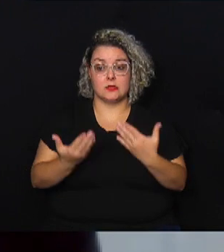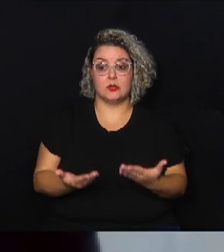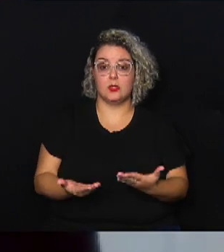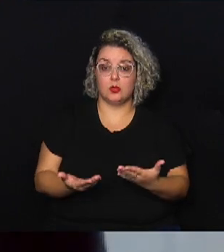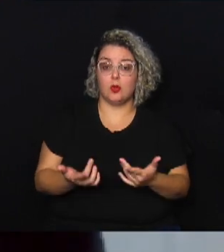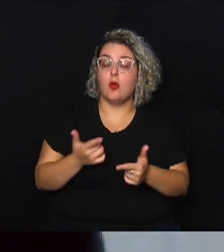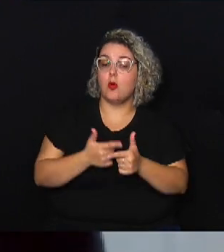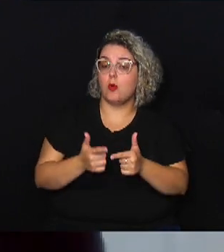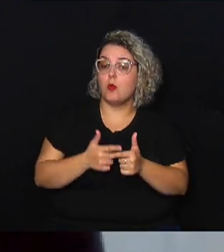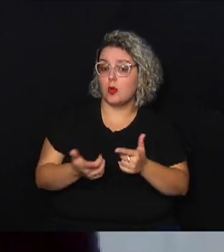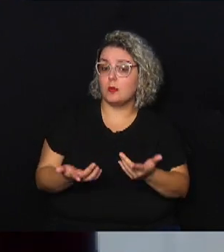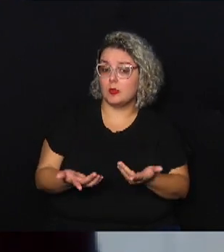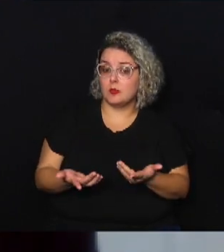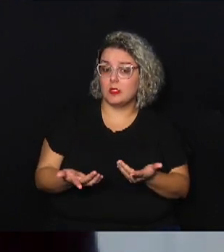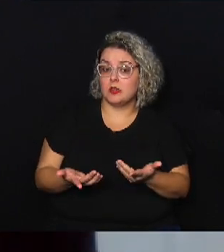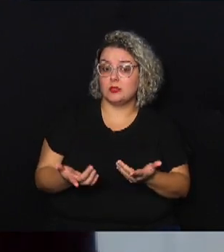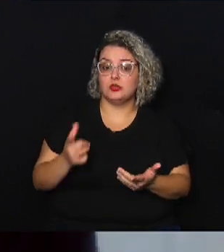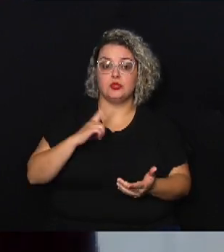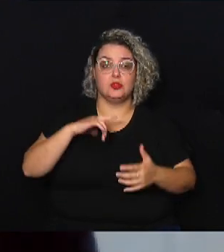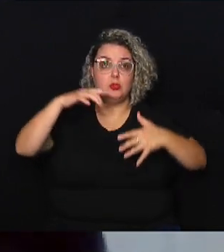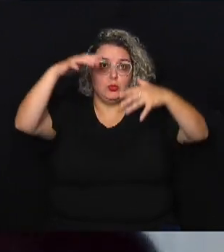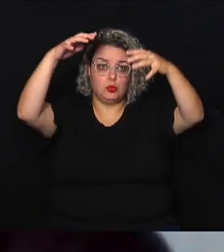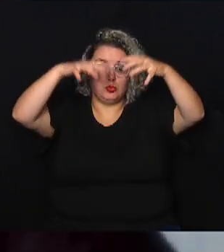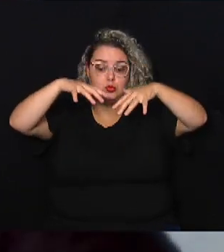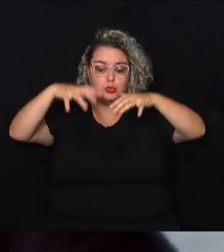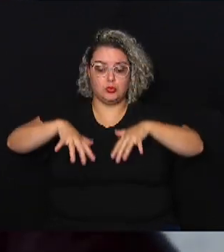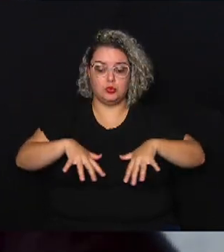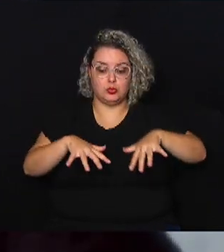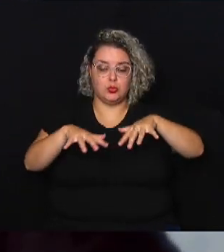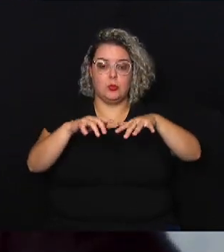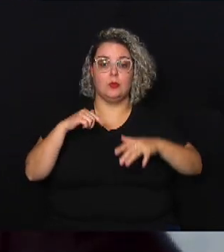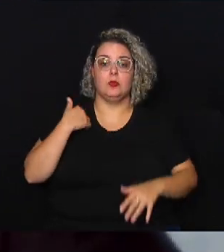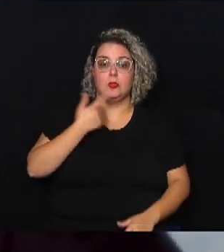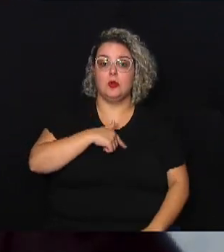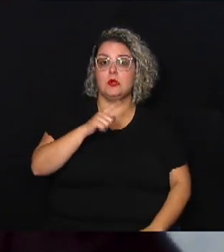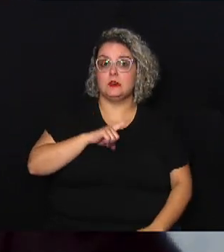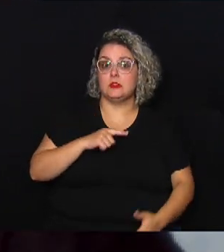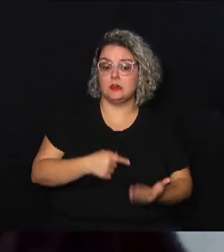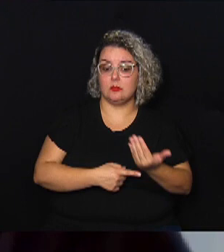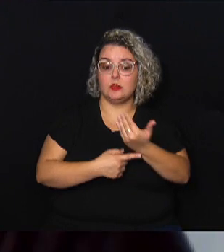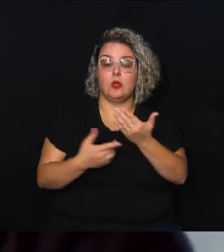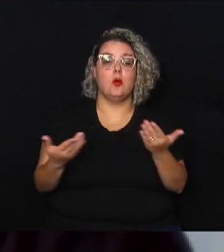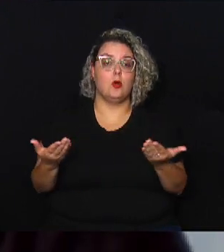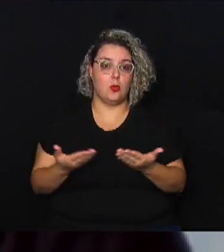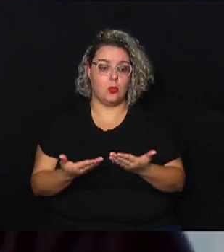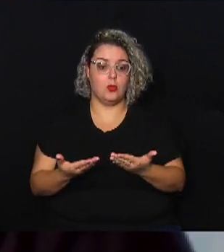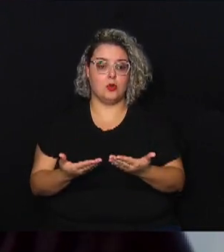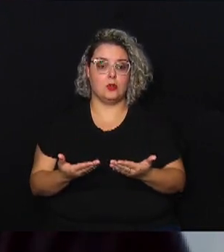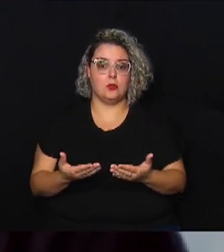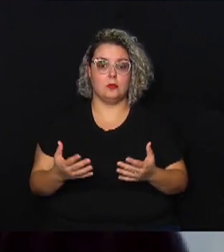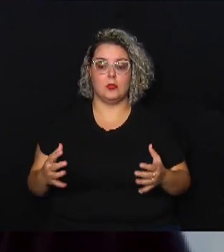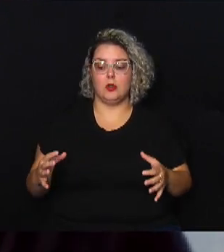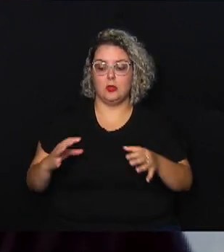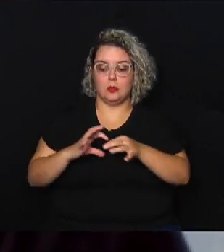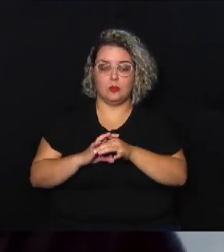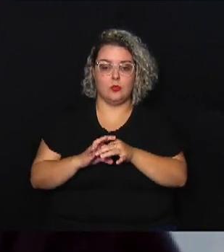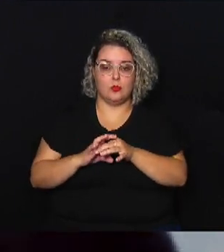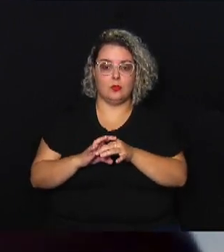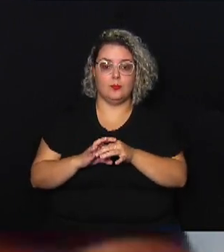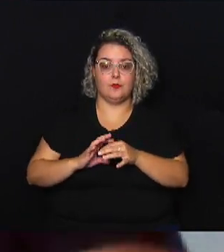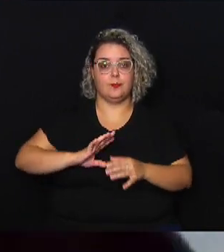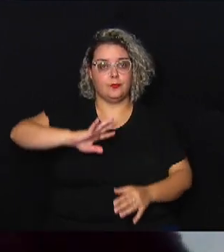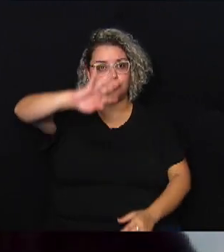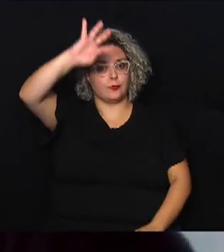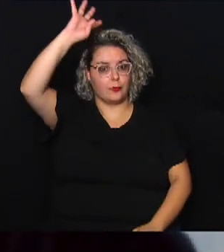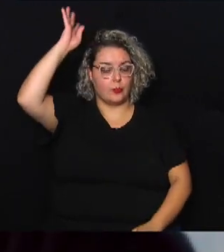problema de você ter um alargamento nós temos tecnologia hoje para interligar o rádio do Corpo de Bombeiros